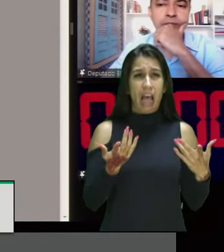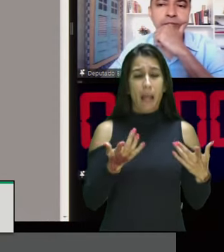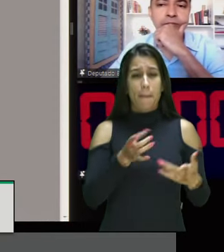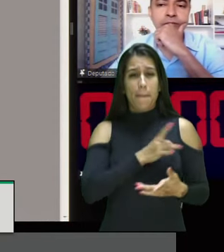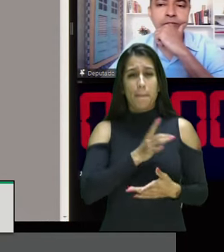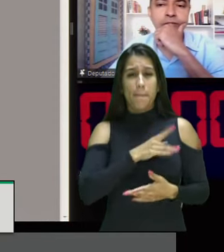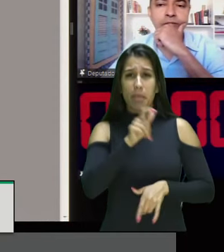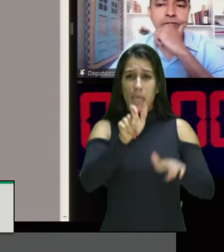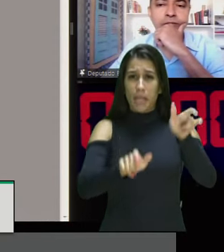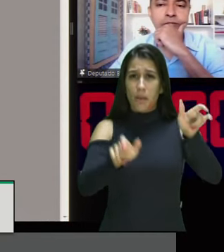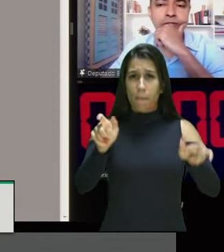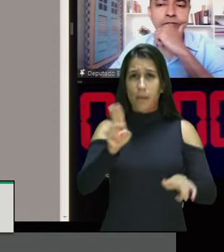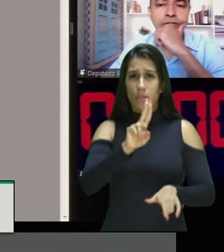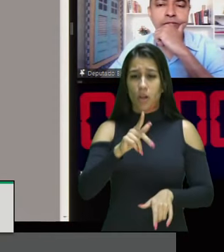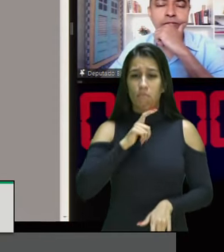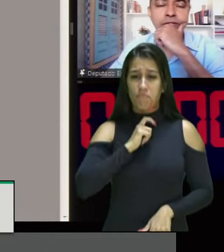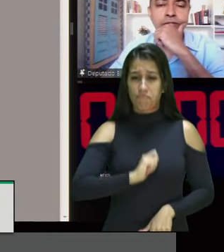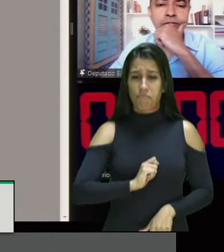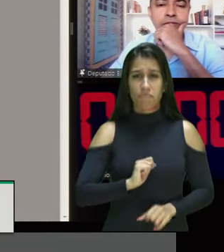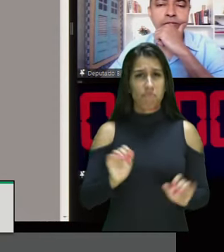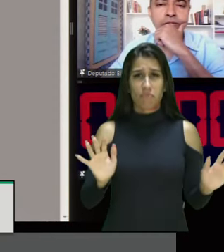Entendam isso, acabou esse tempo.